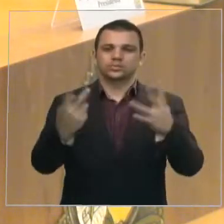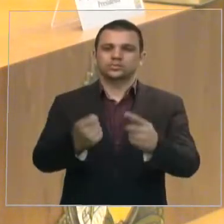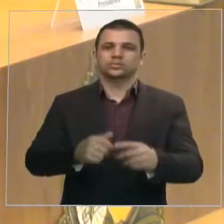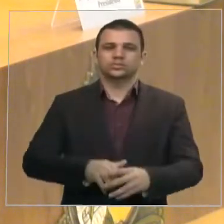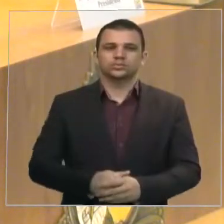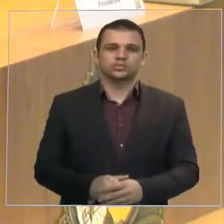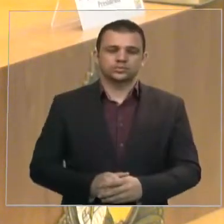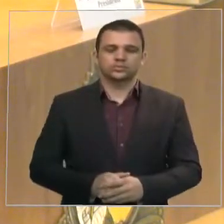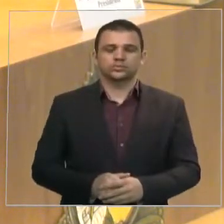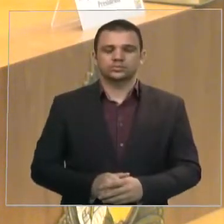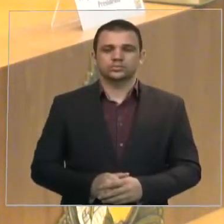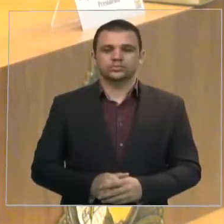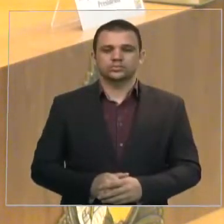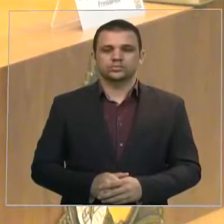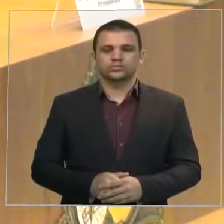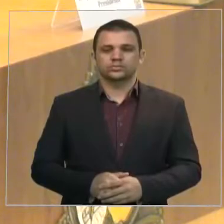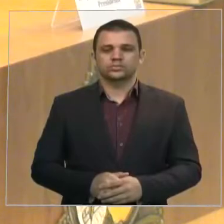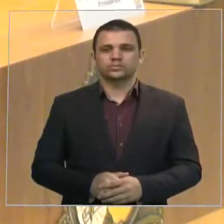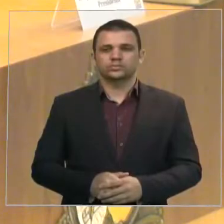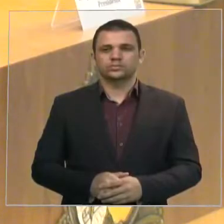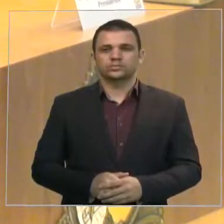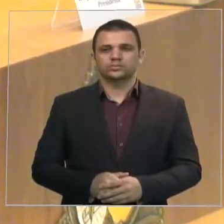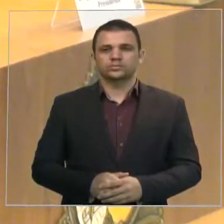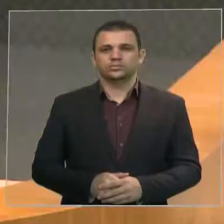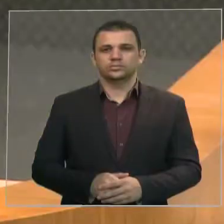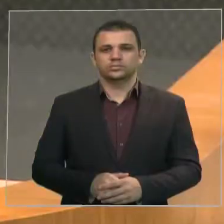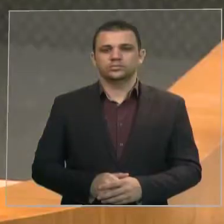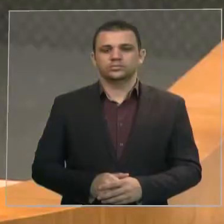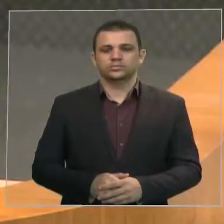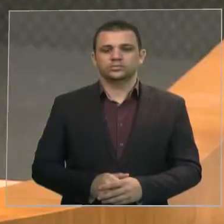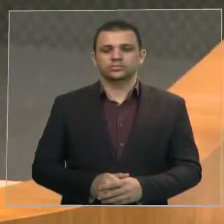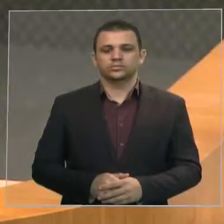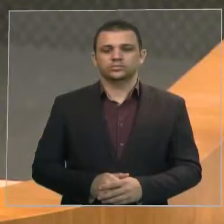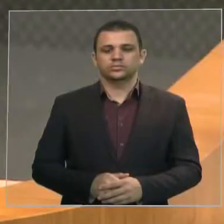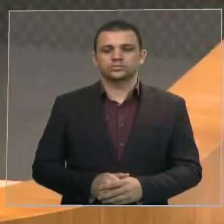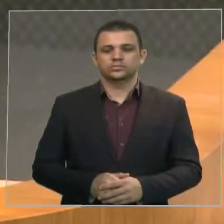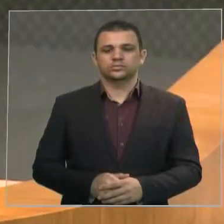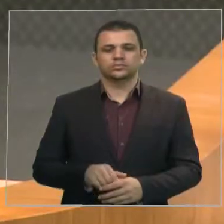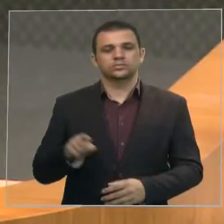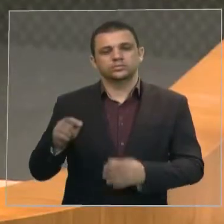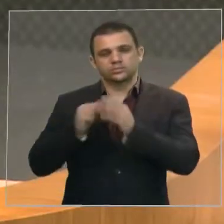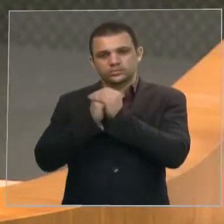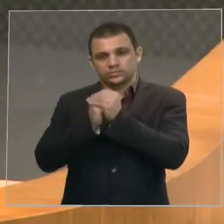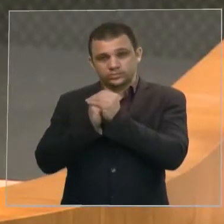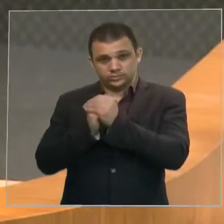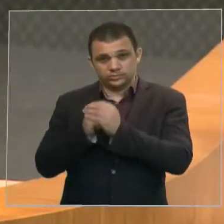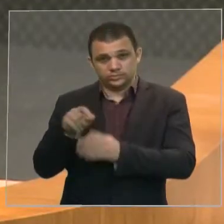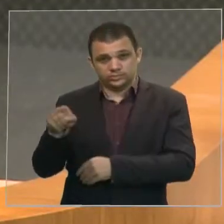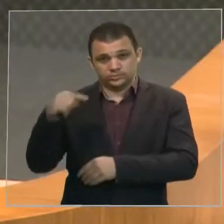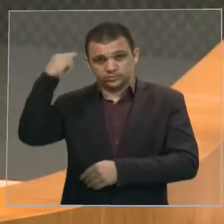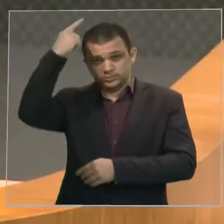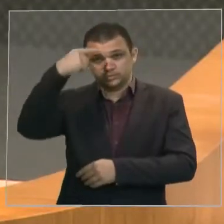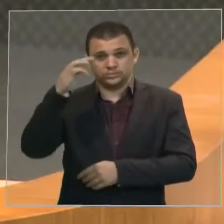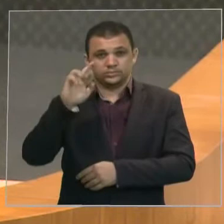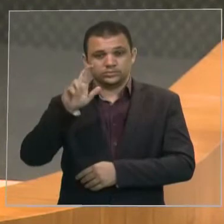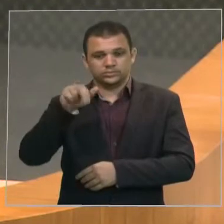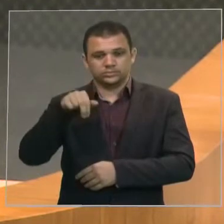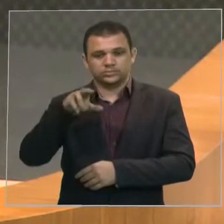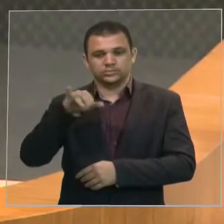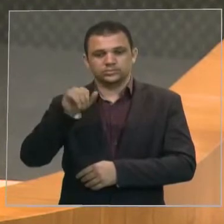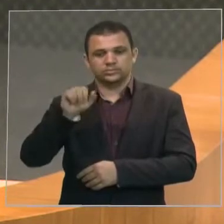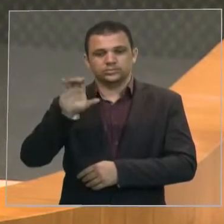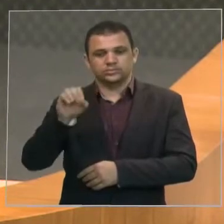Com um trecho dessa bela oração que nos deixou o São Francisco, eu quero iniciar esse pronunciamento cumprimentando a todos.